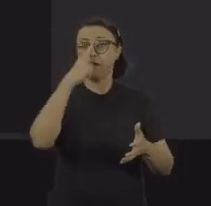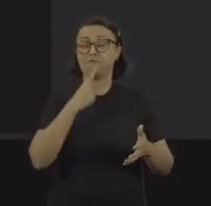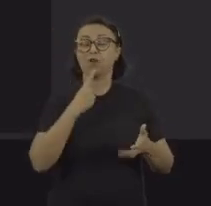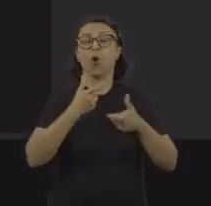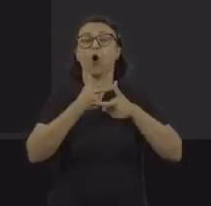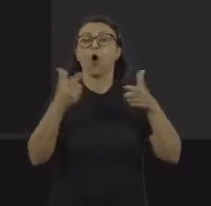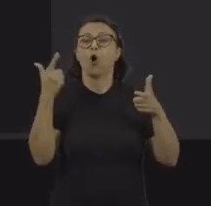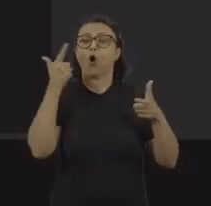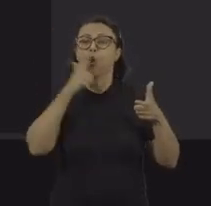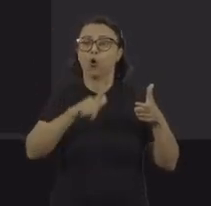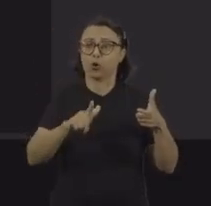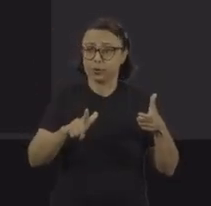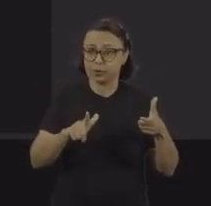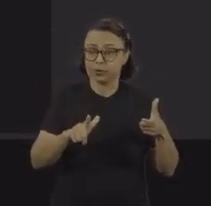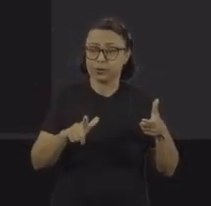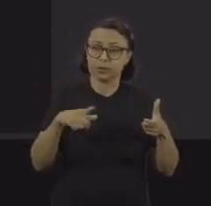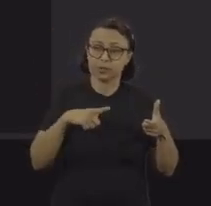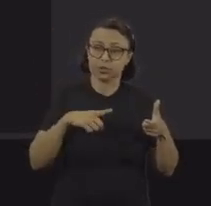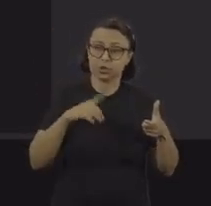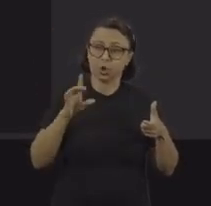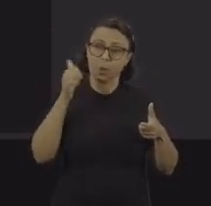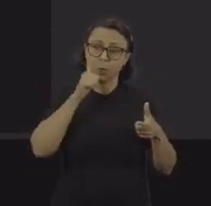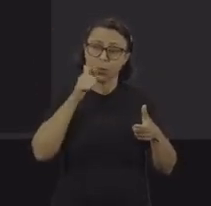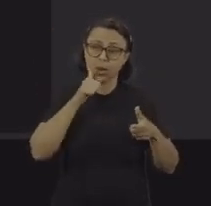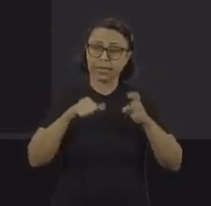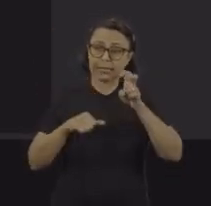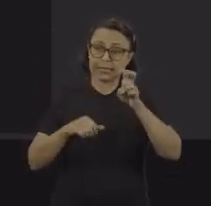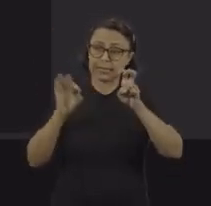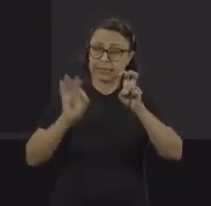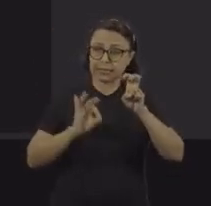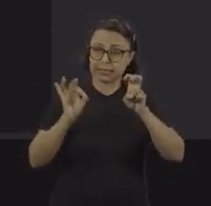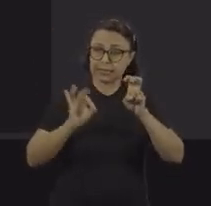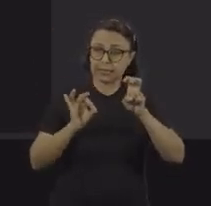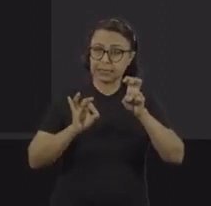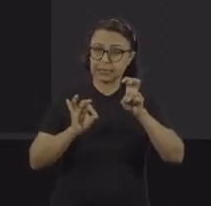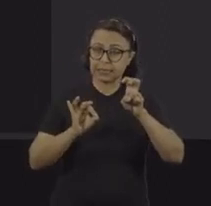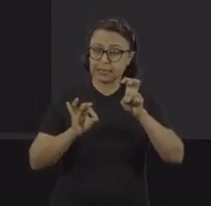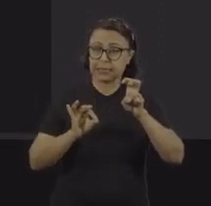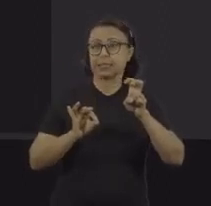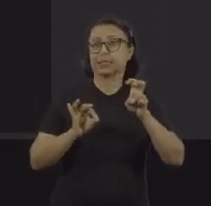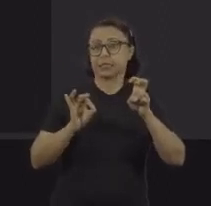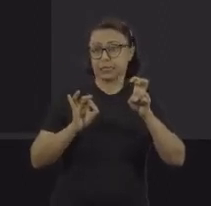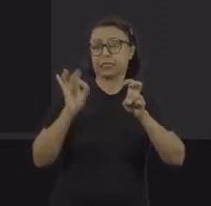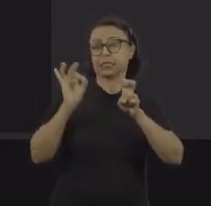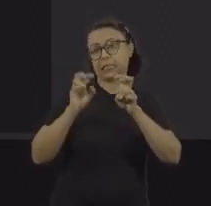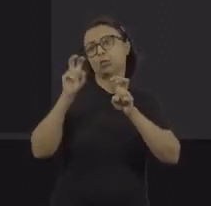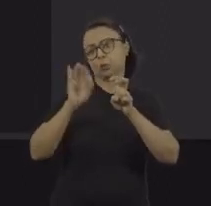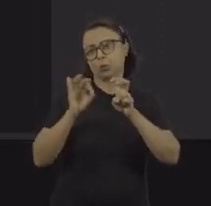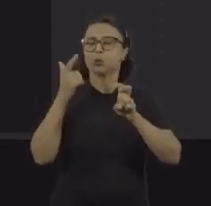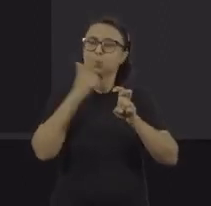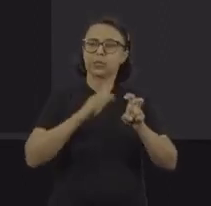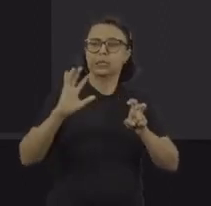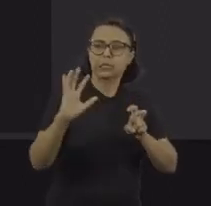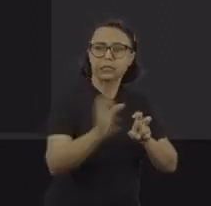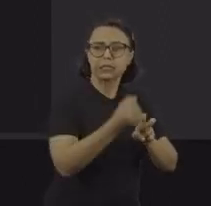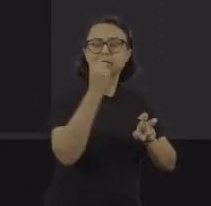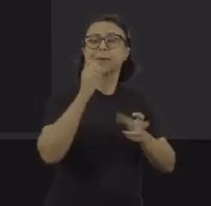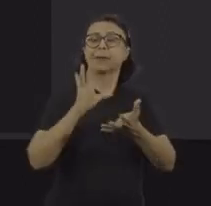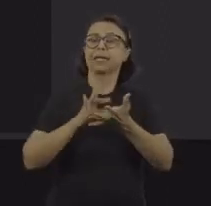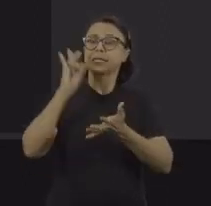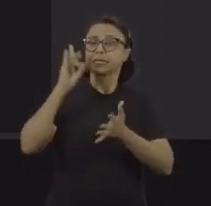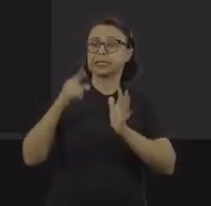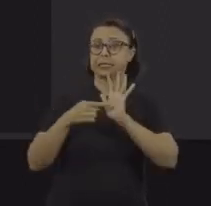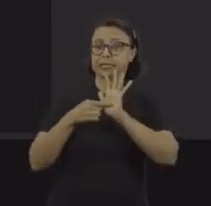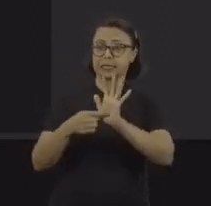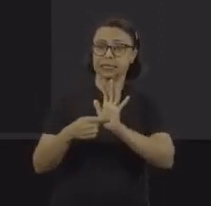a gente diz que a gente só tem 5% dos trabalhadores resgatados sendo mulheres, e aqui eu queria destacar, depois problematizar,